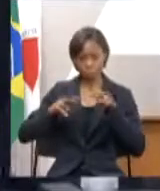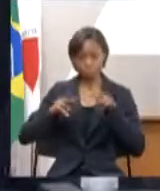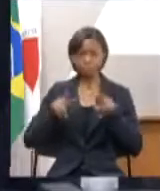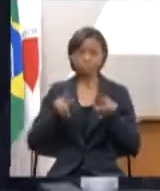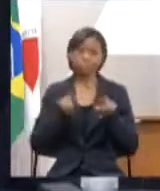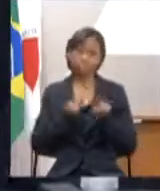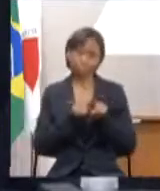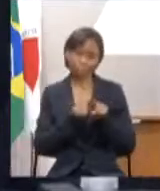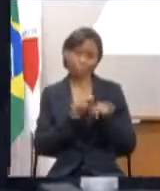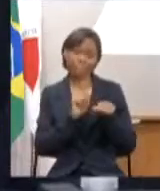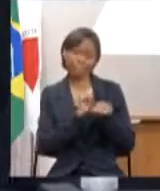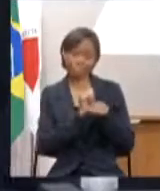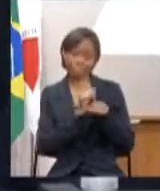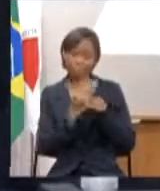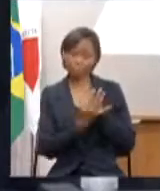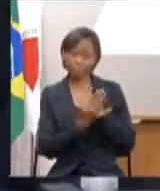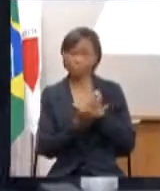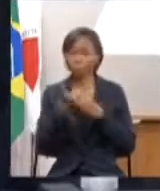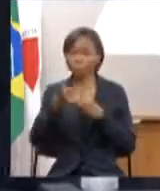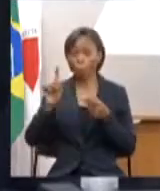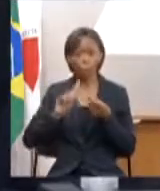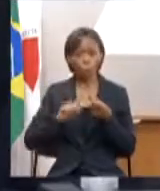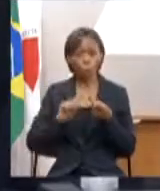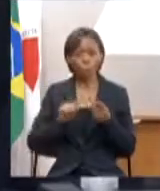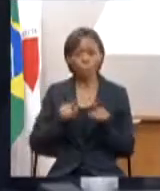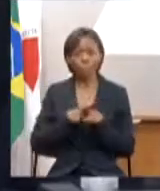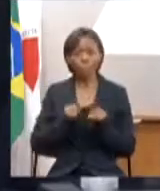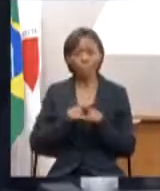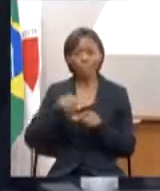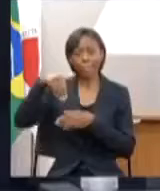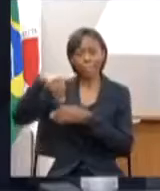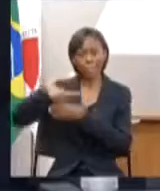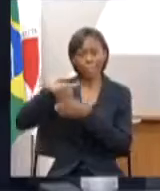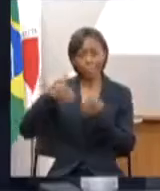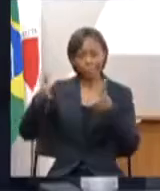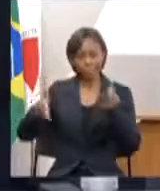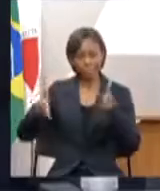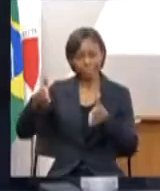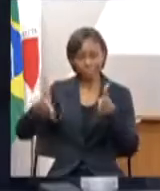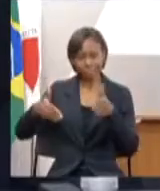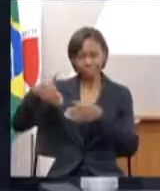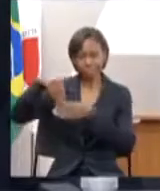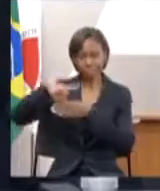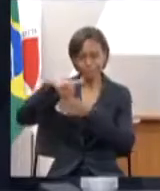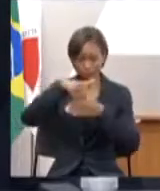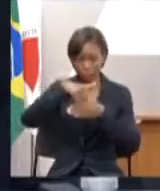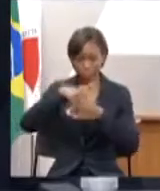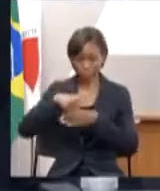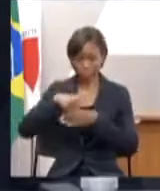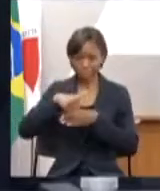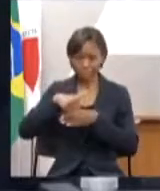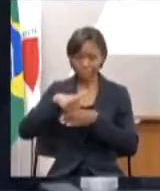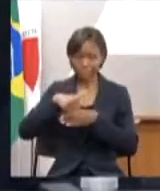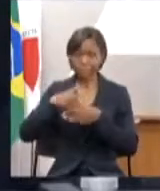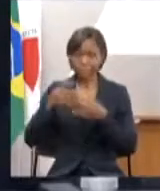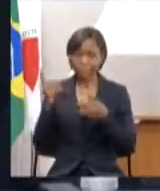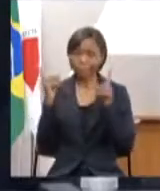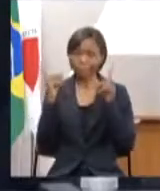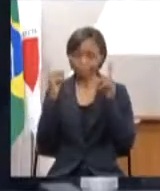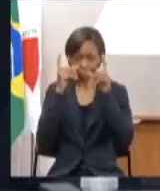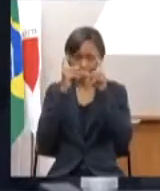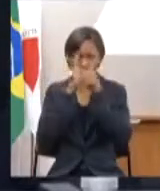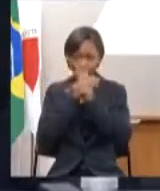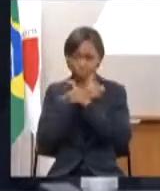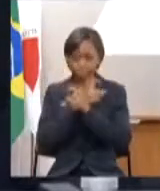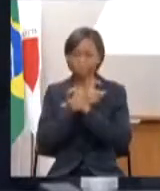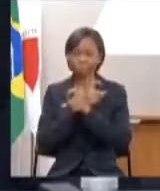pandemia que aconteceu nós temos ainda o calendário eleitoral que dificultou a